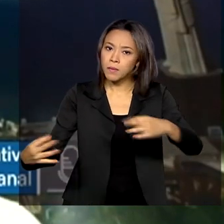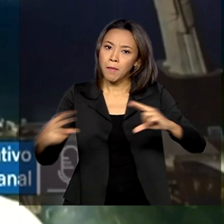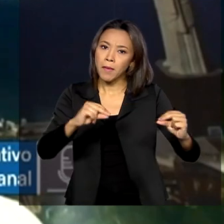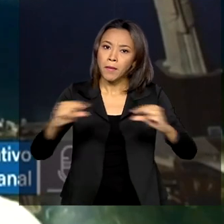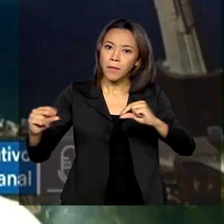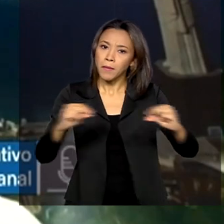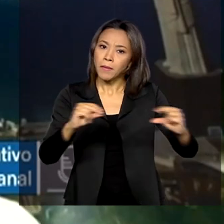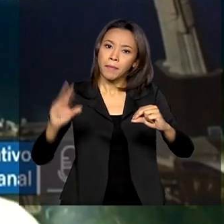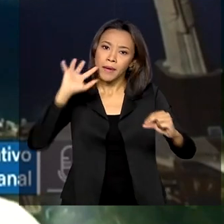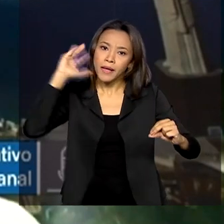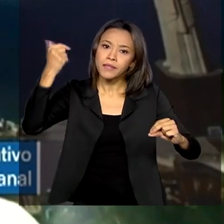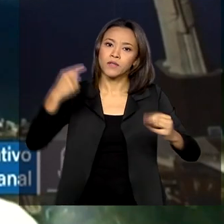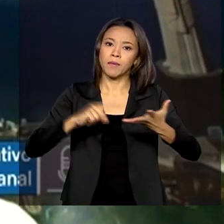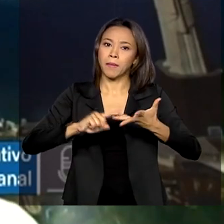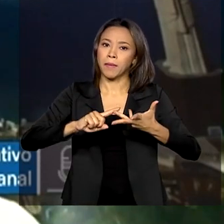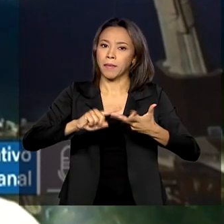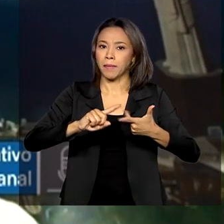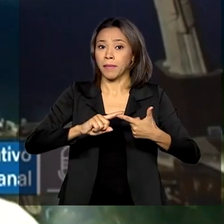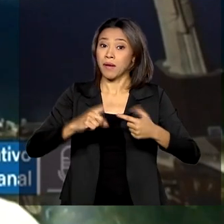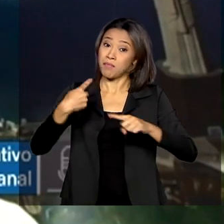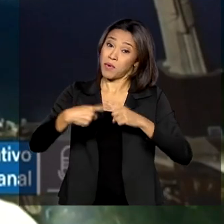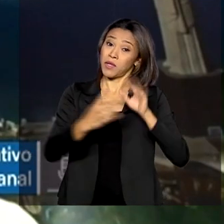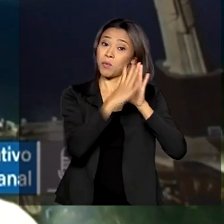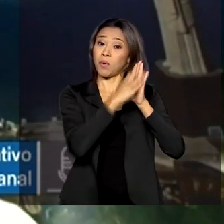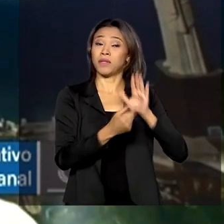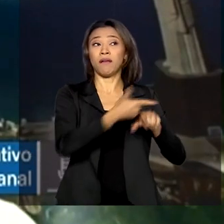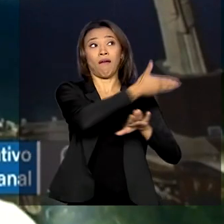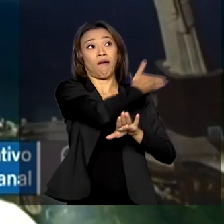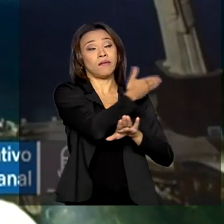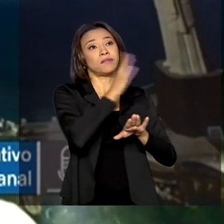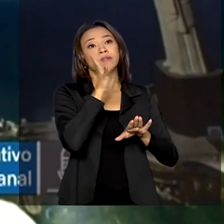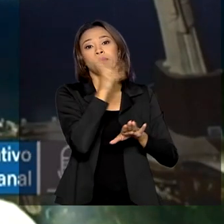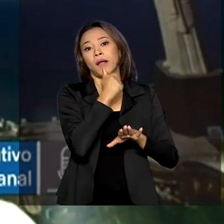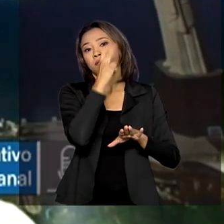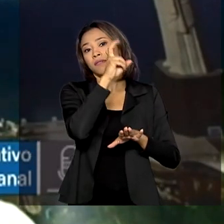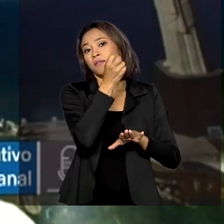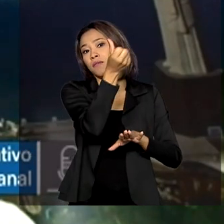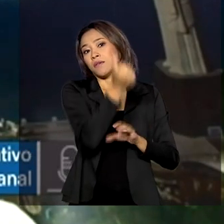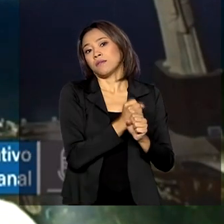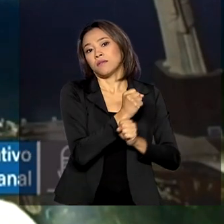processos que, no modelo anterior, repito, demoravam 5, 6 anos para serem concluídos.